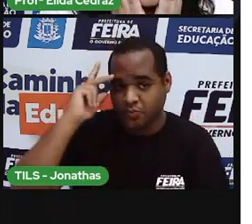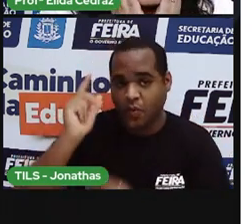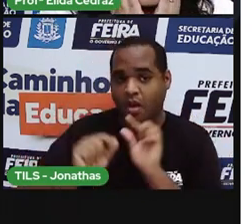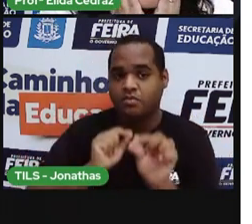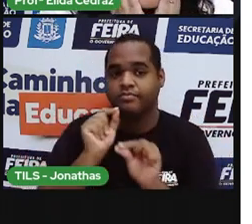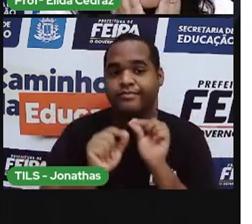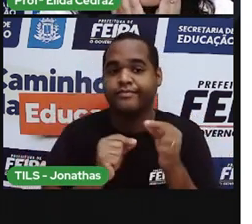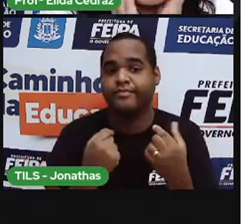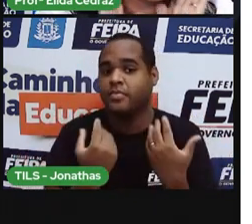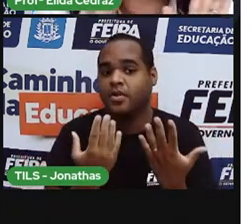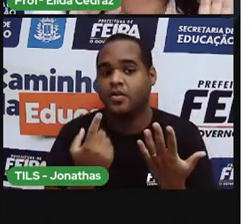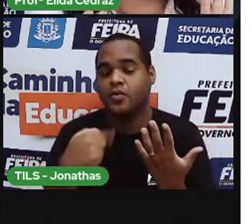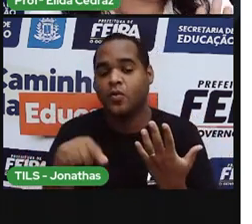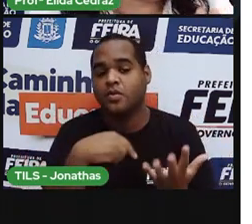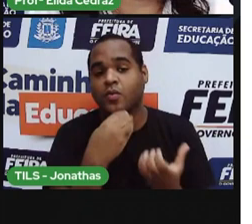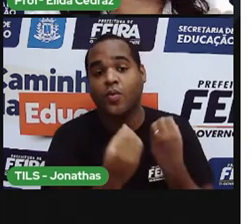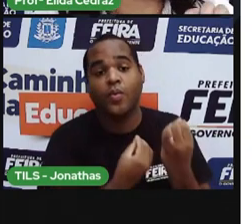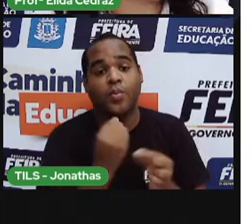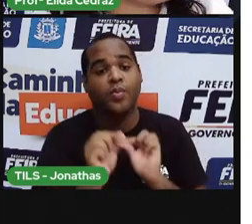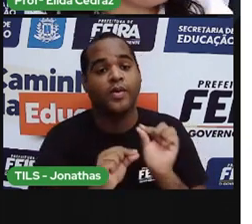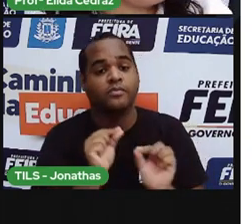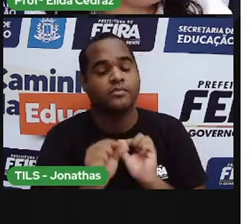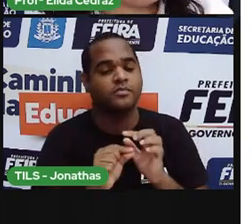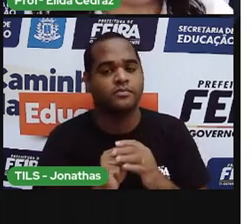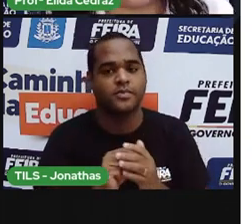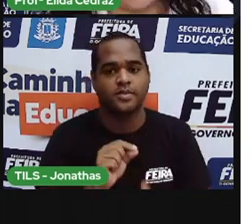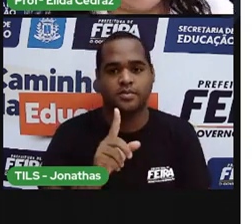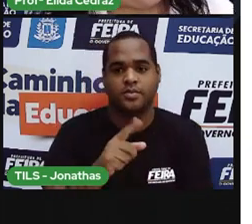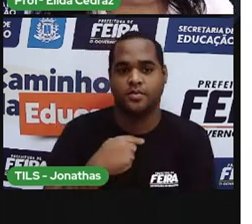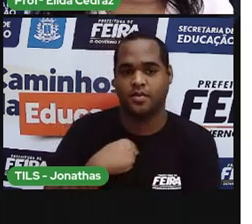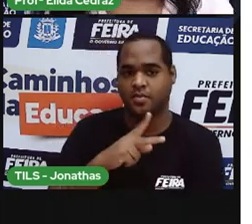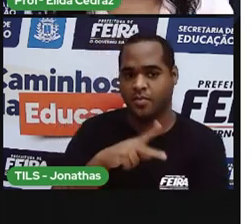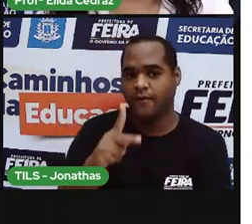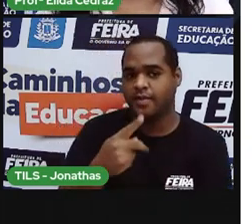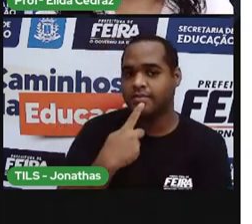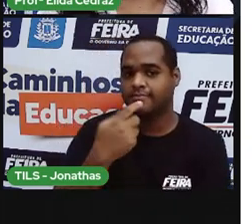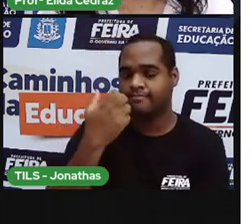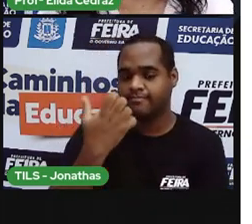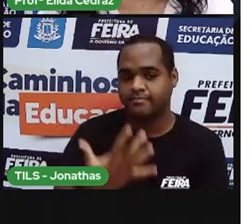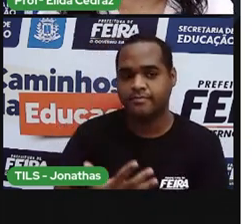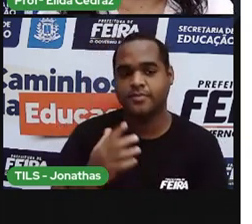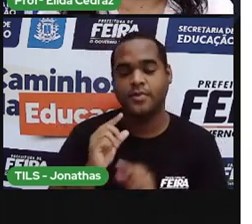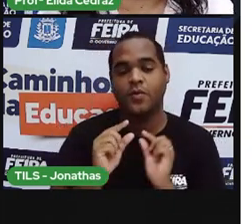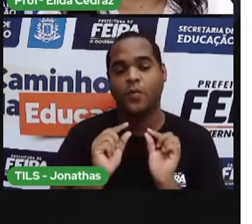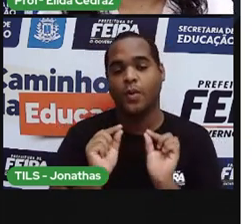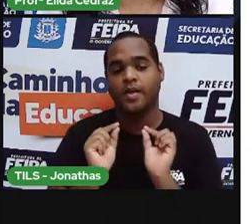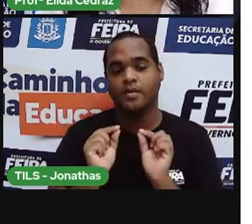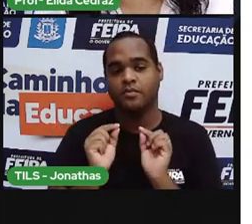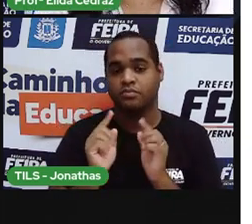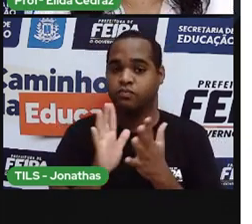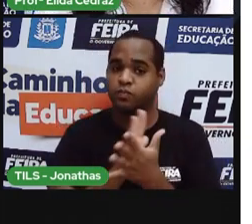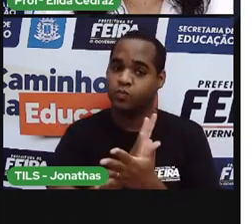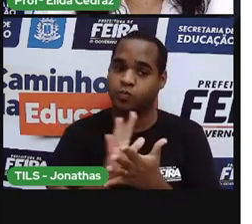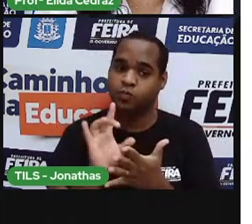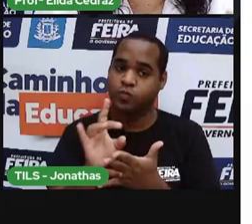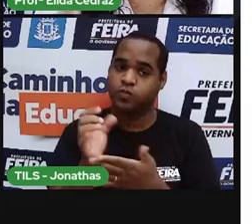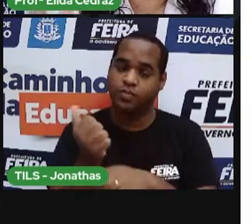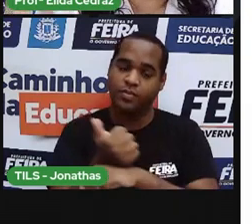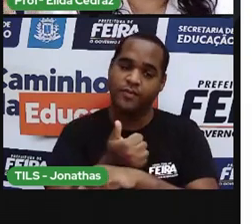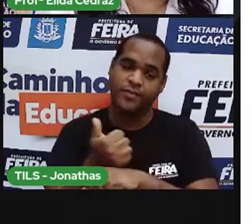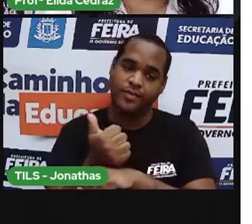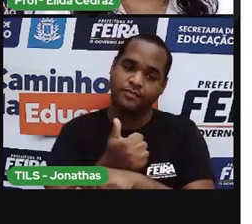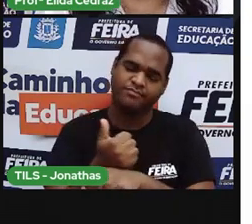que nós faríamos? E olha que a pró colocou apenas algumas profissões, porque existem